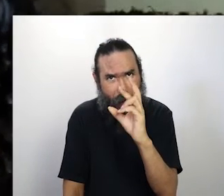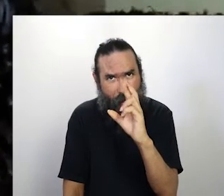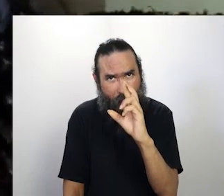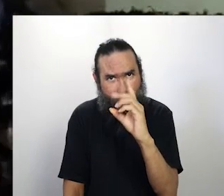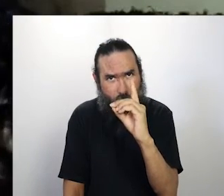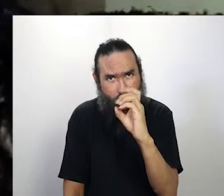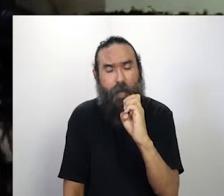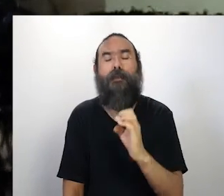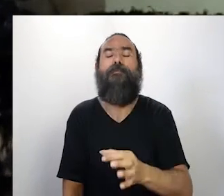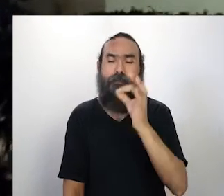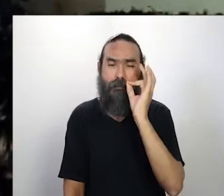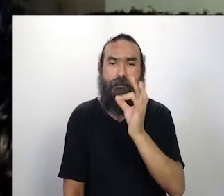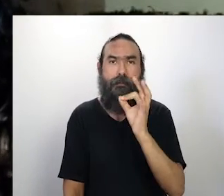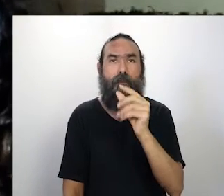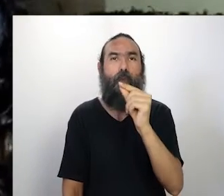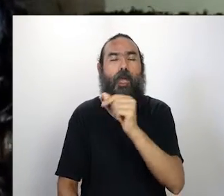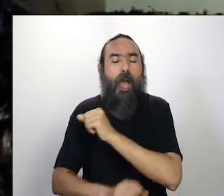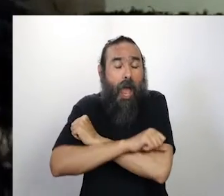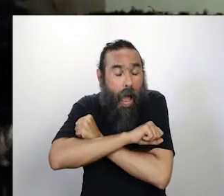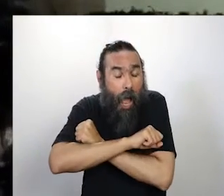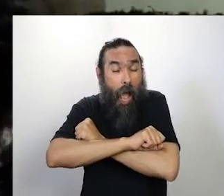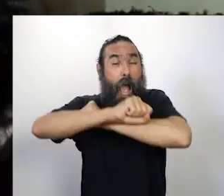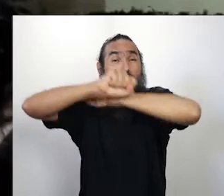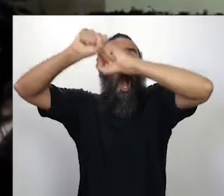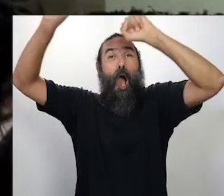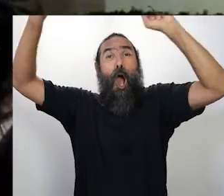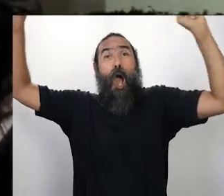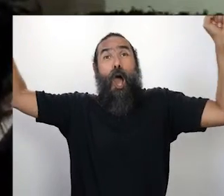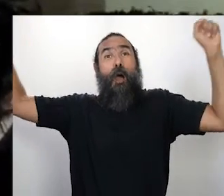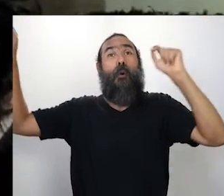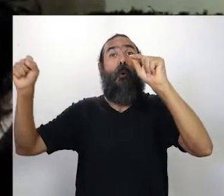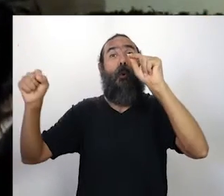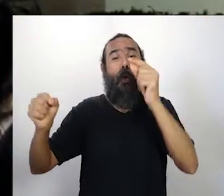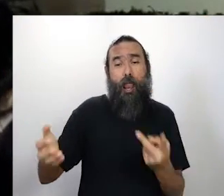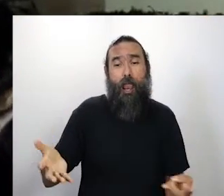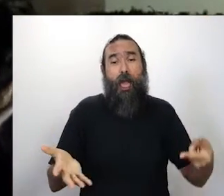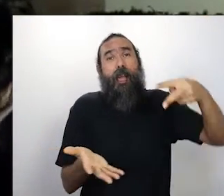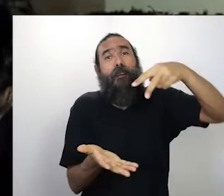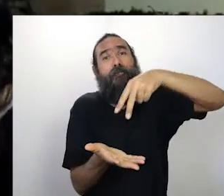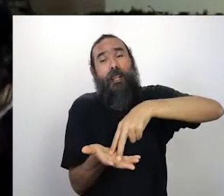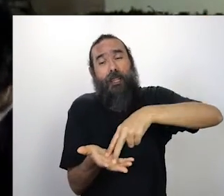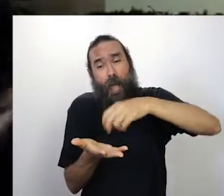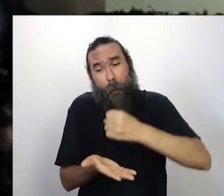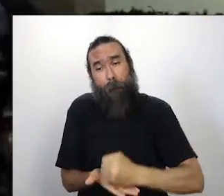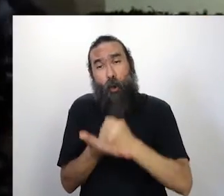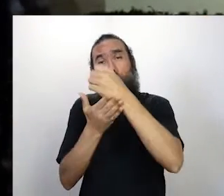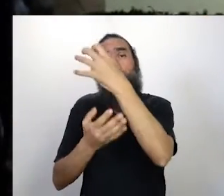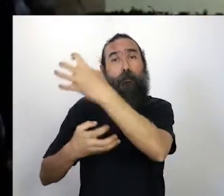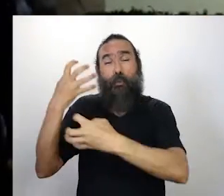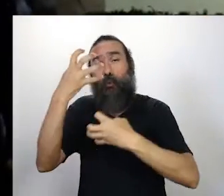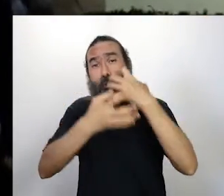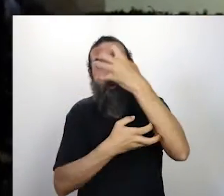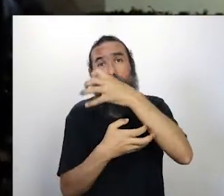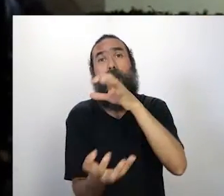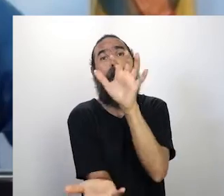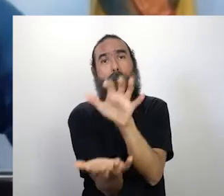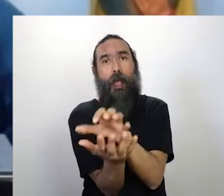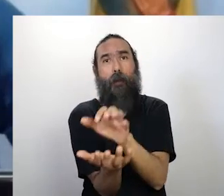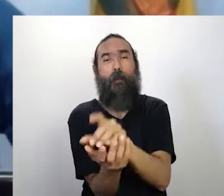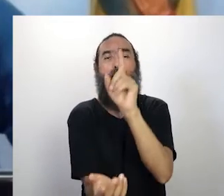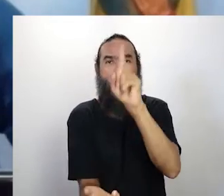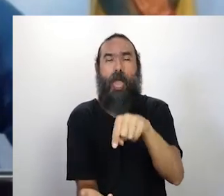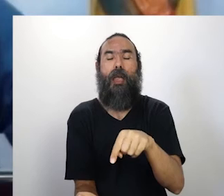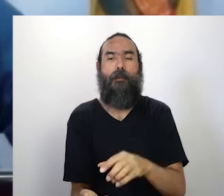Acorde, Levante pela Música de Pernambuco. No Instagram, nós estamos Acorde pela Música. Entendi.